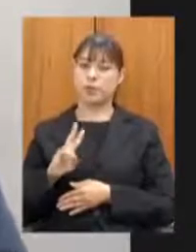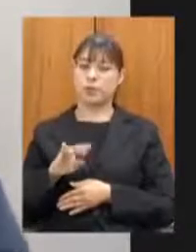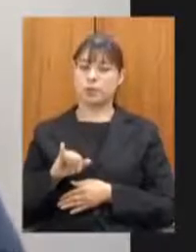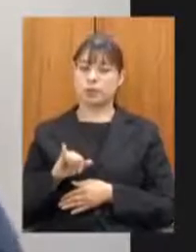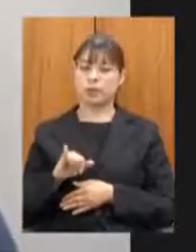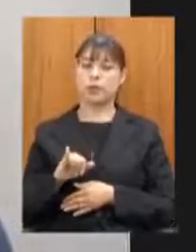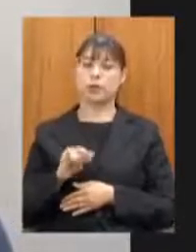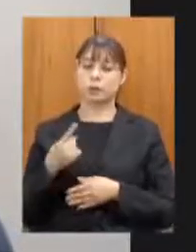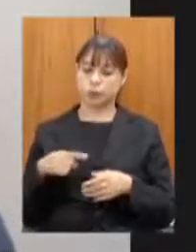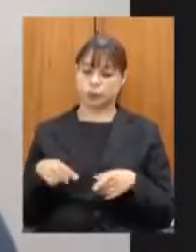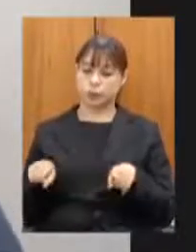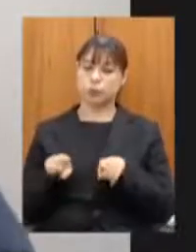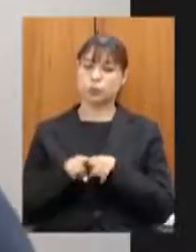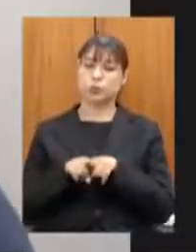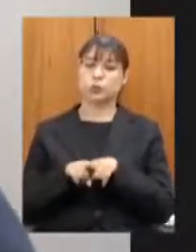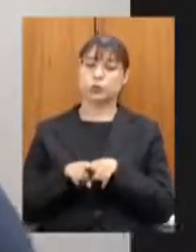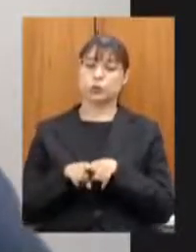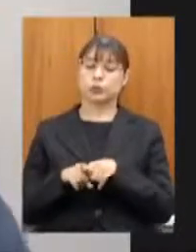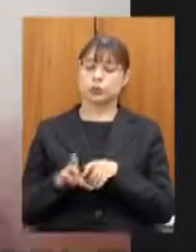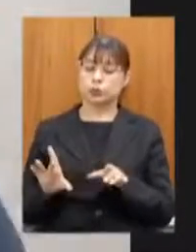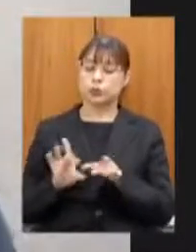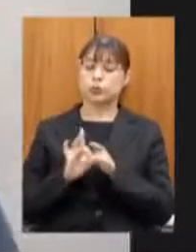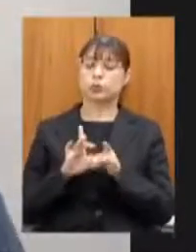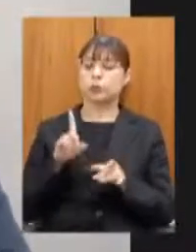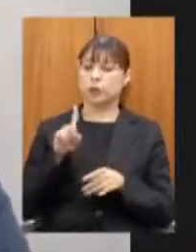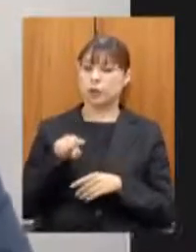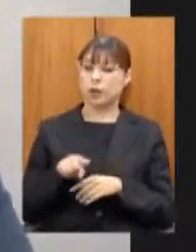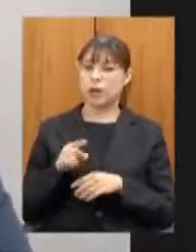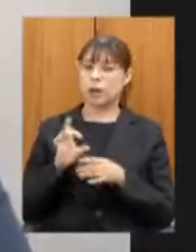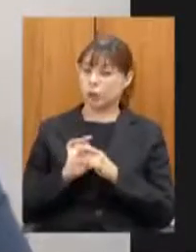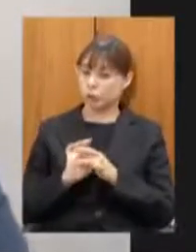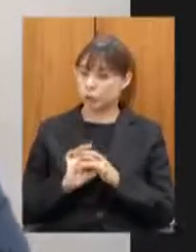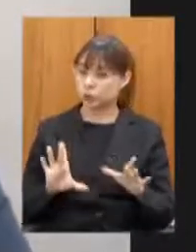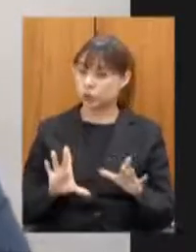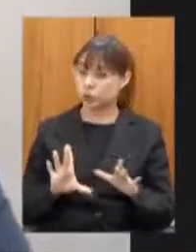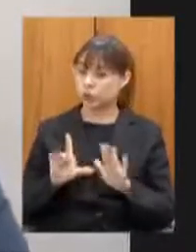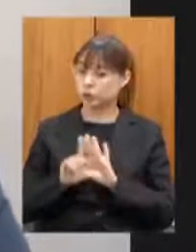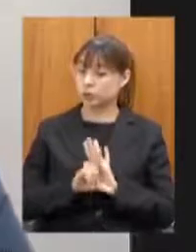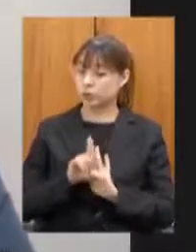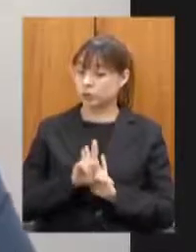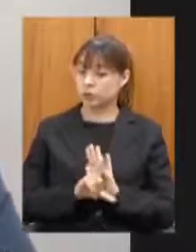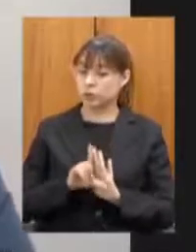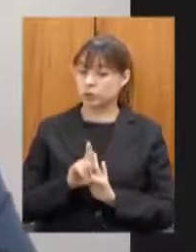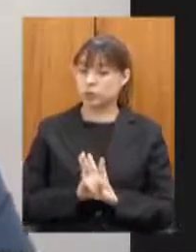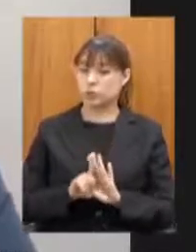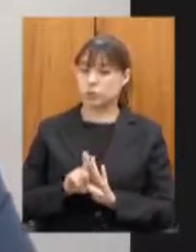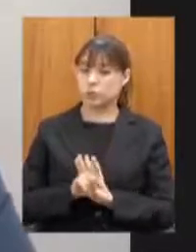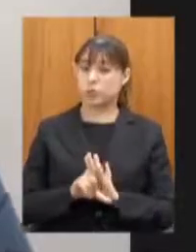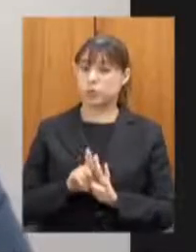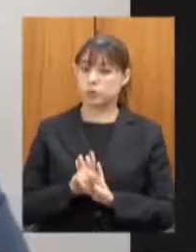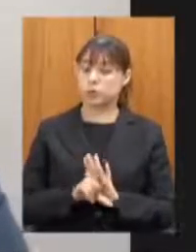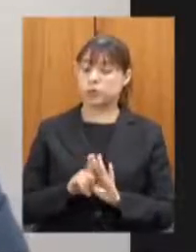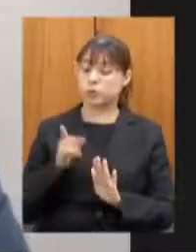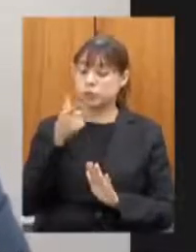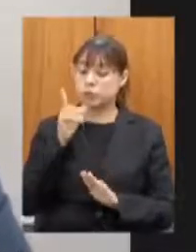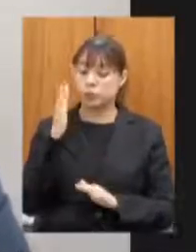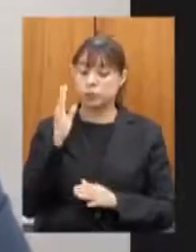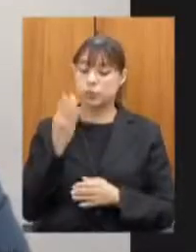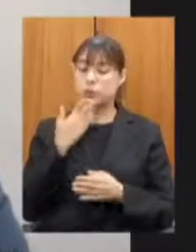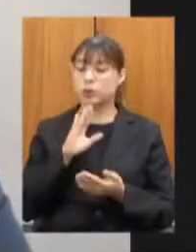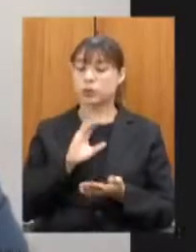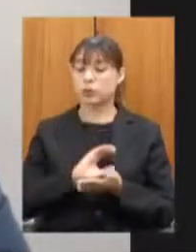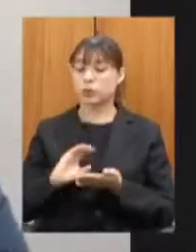a autorização legislativa para realização dos investimentos